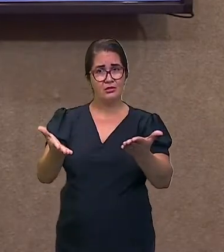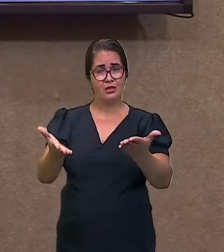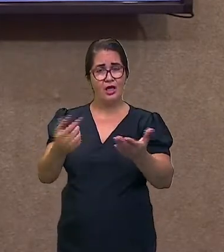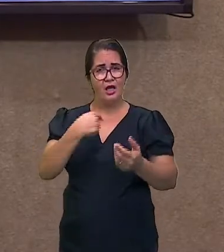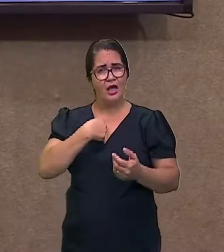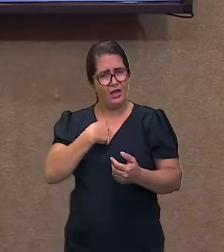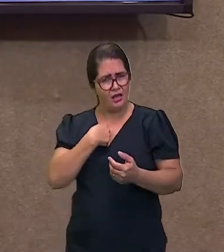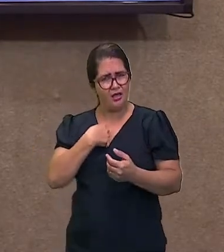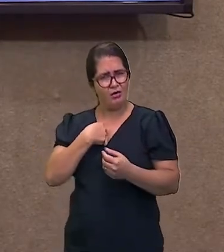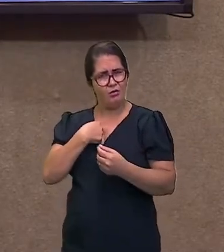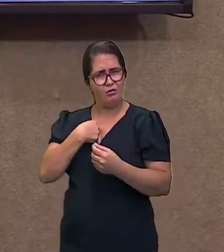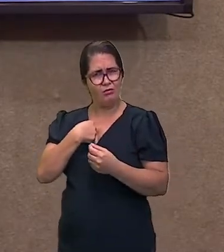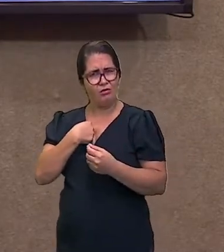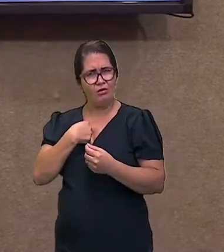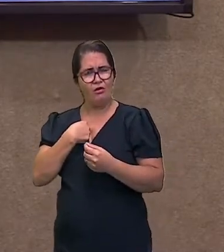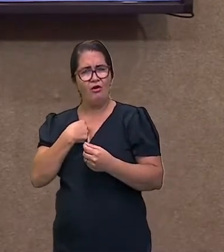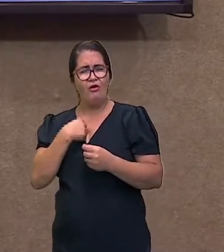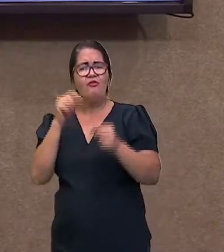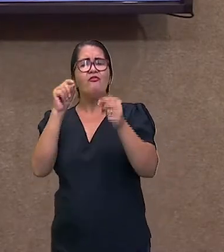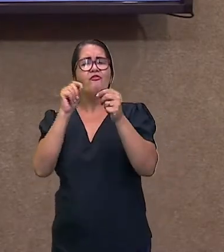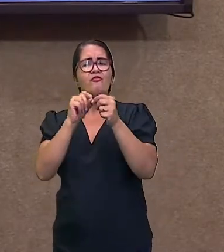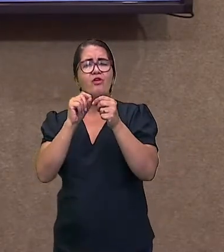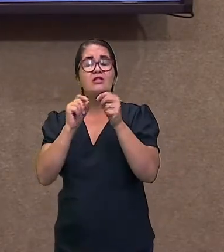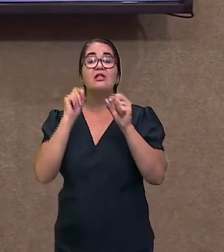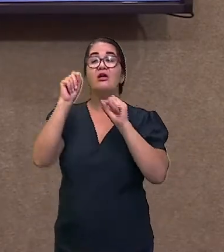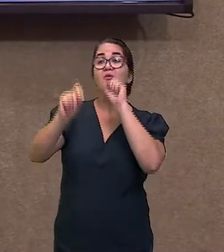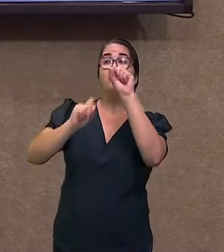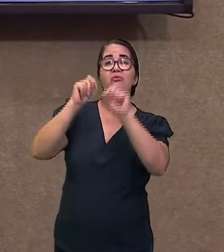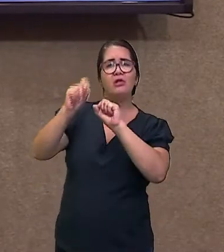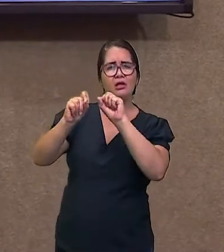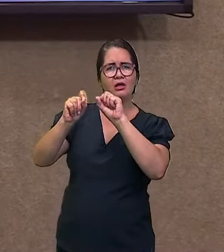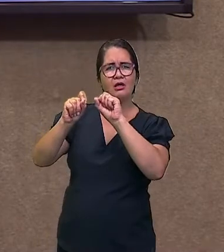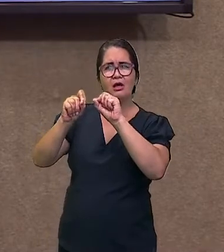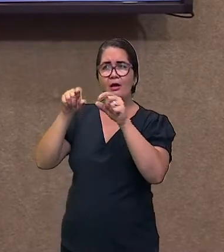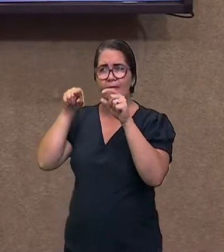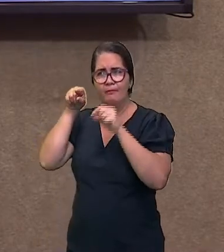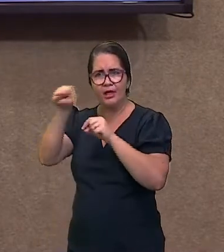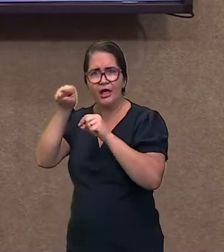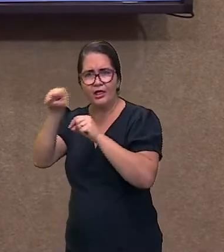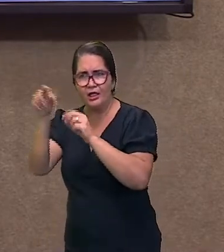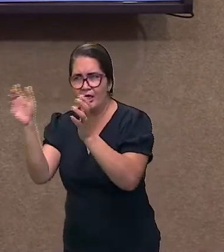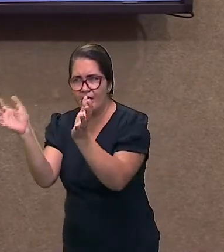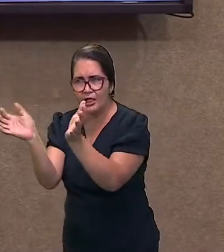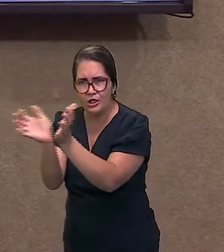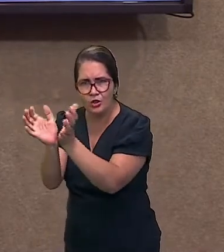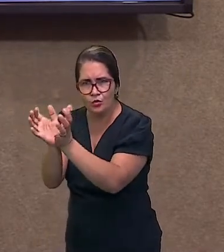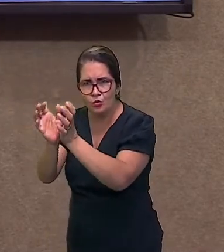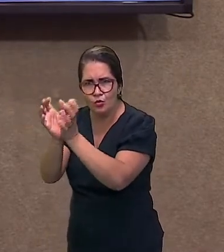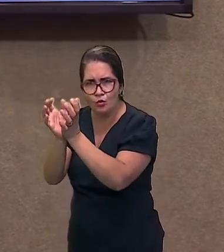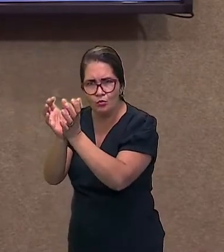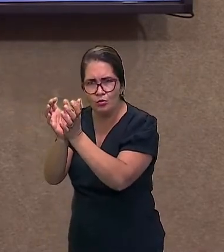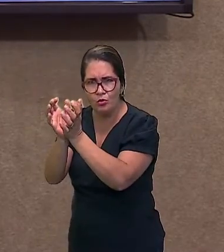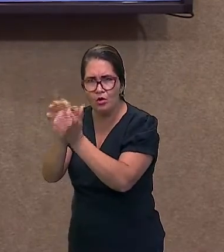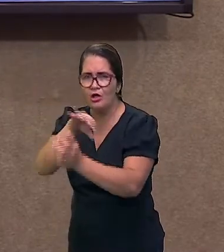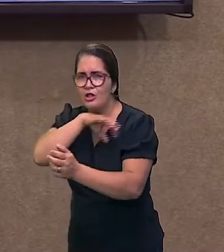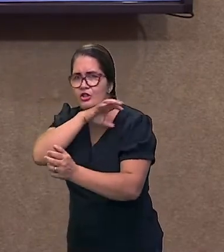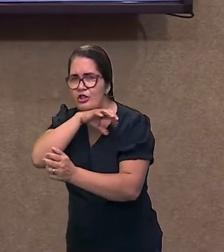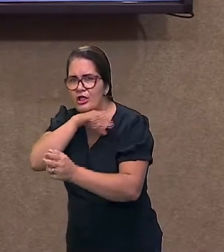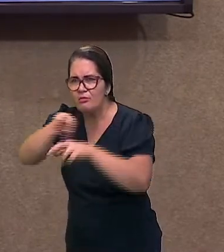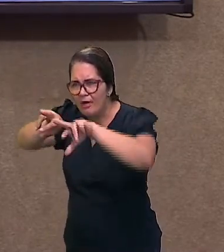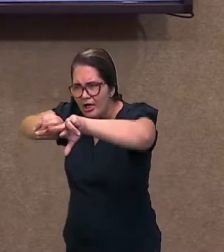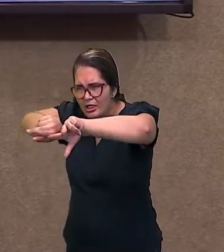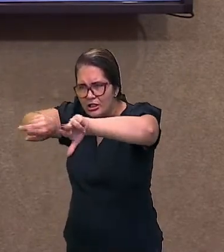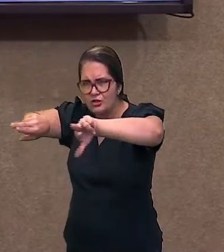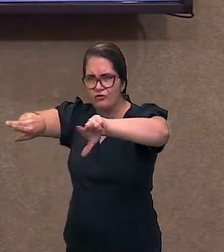aquele ser, às vezes, não seja extinto? Será que ele corre realmente essa